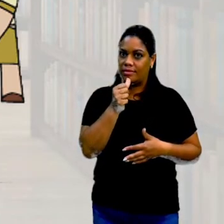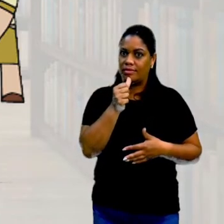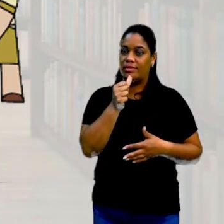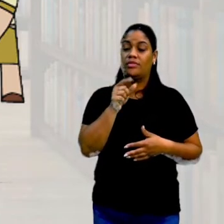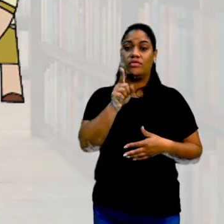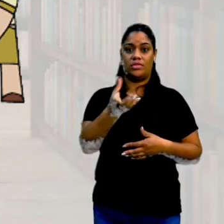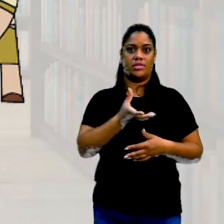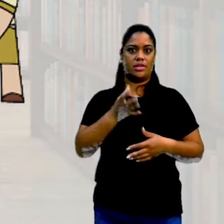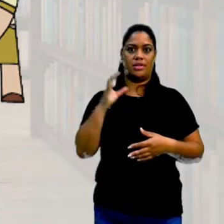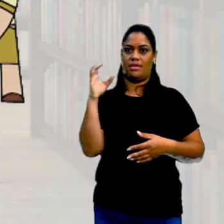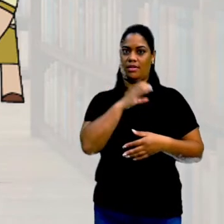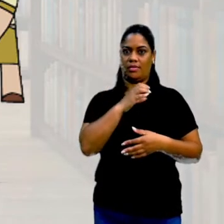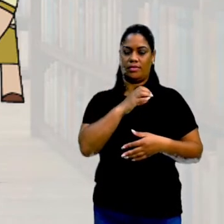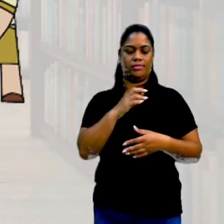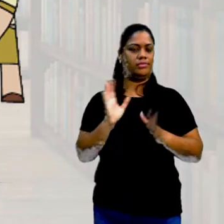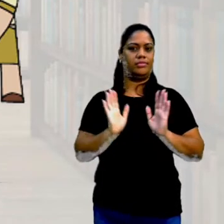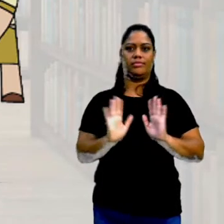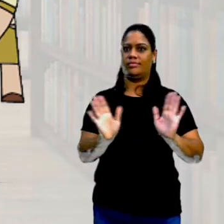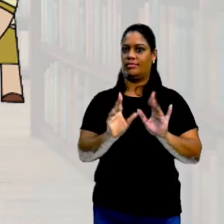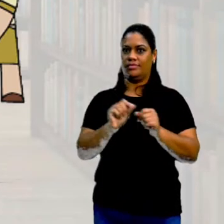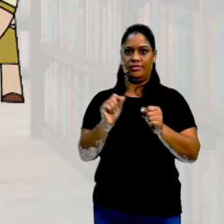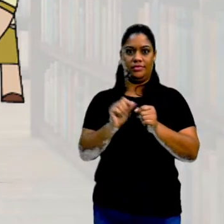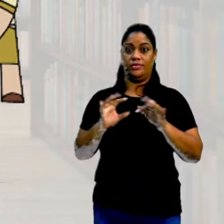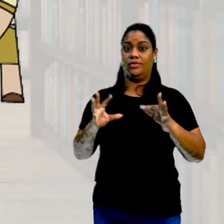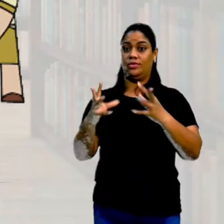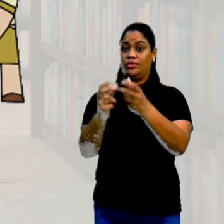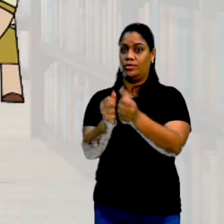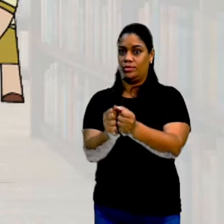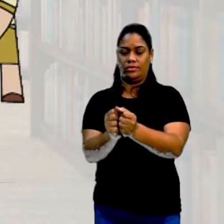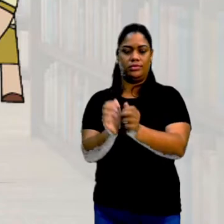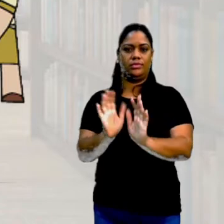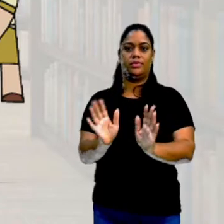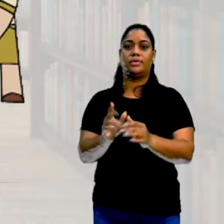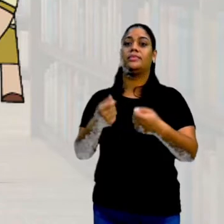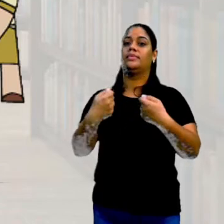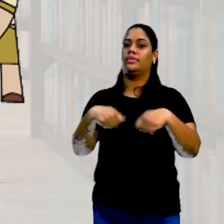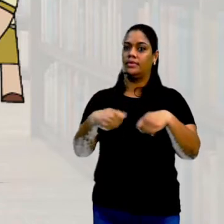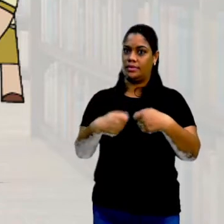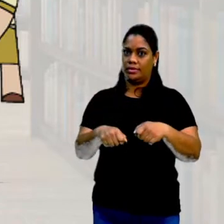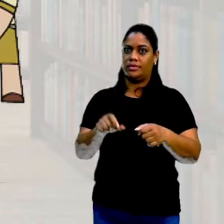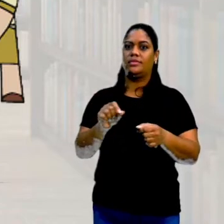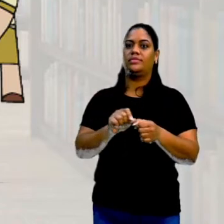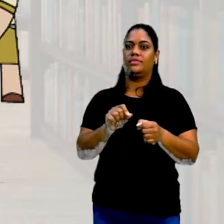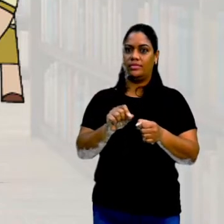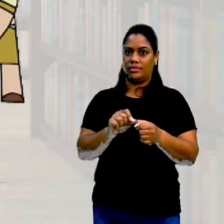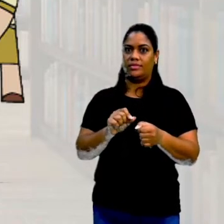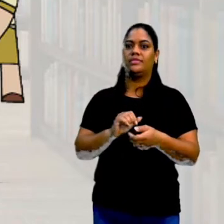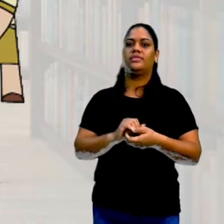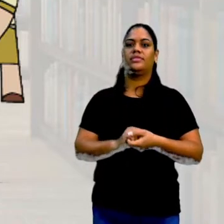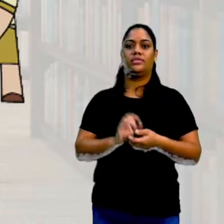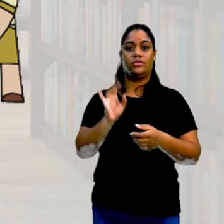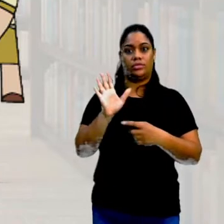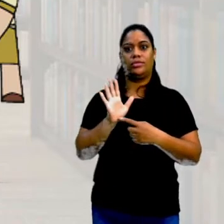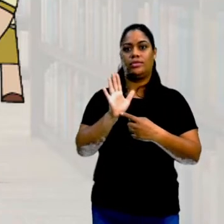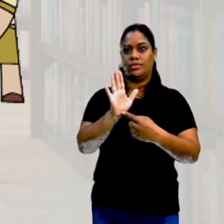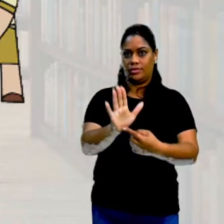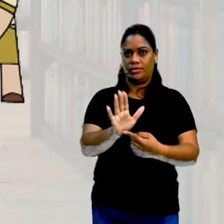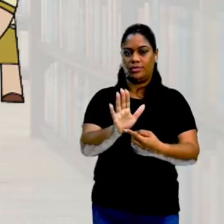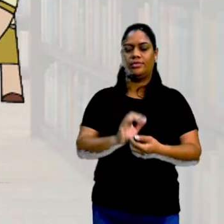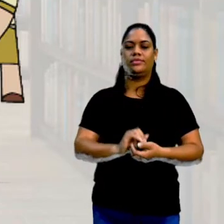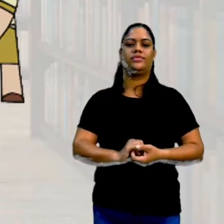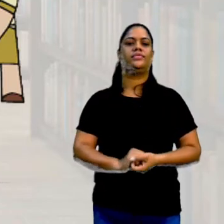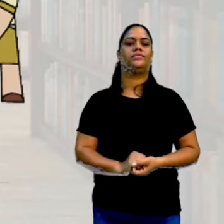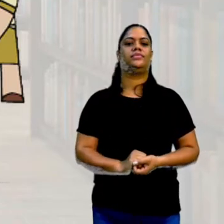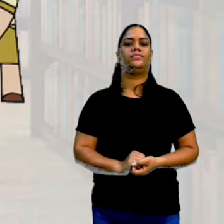muito rápida, então não adianta você fazer uma pesquisa censitária. Você pensa que é uma informação muito rápida, você vai fazer uma pesquisa